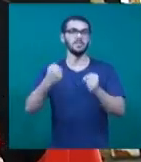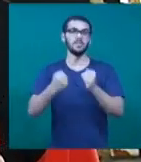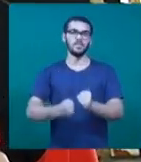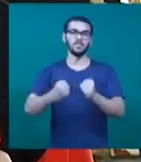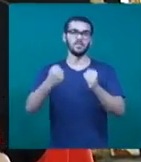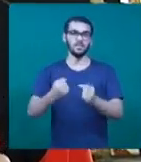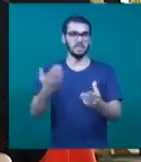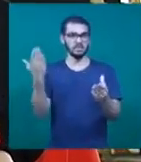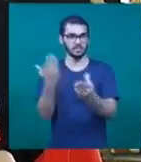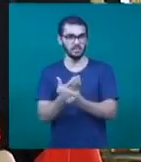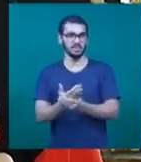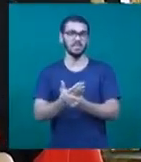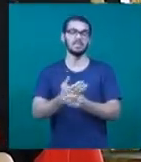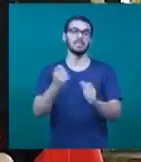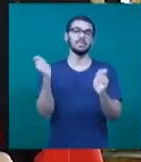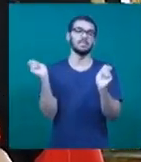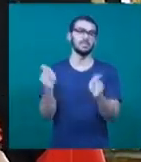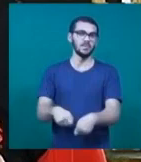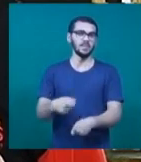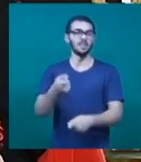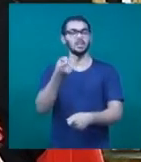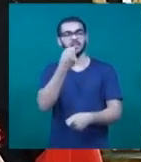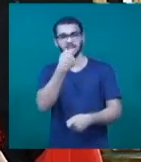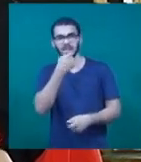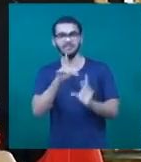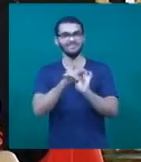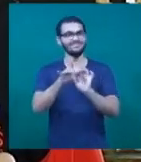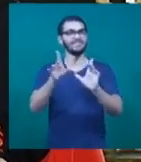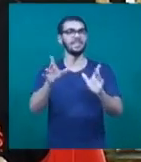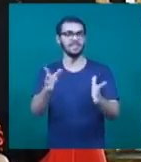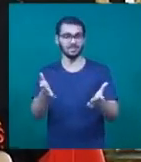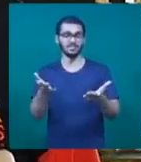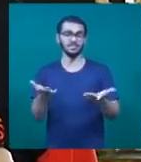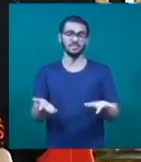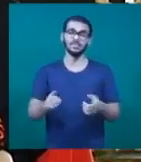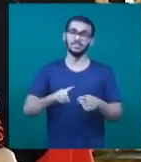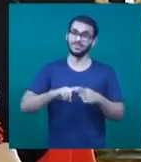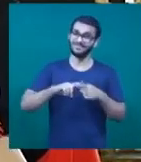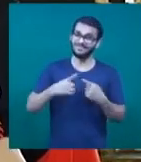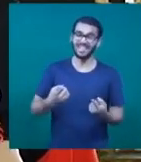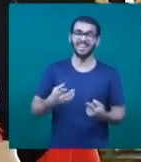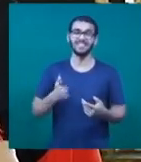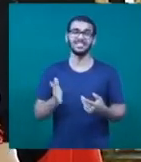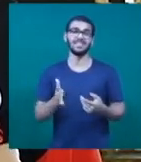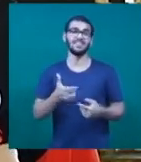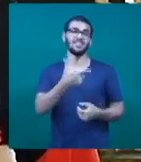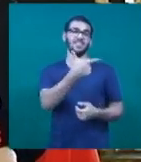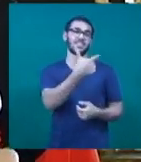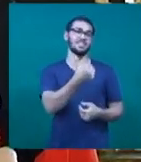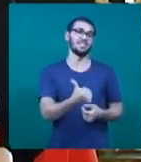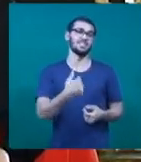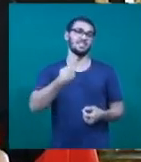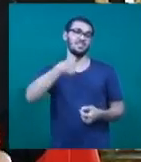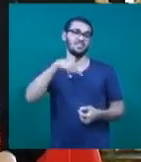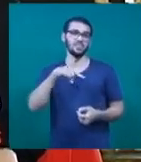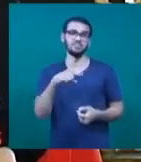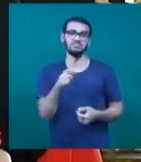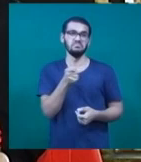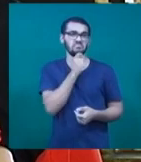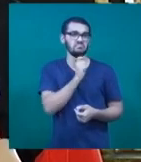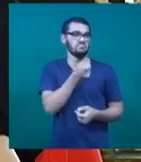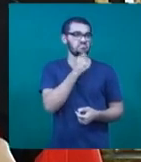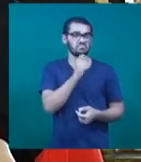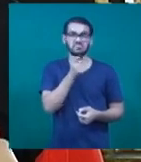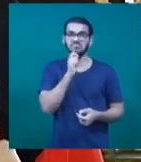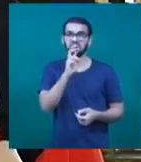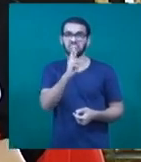contra o mistério, para poder ver se libera o medicamento para ela. Só que já foi dia 26 que nós fui lá e não tem resposta ainda.